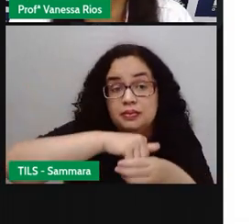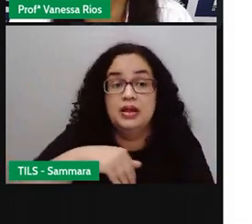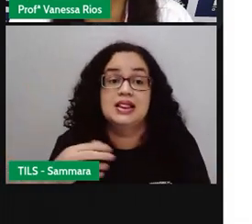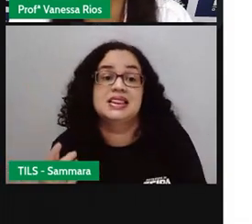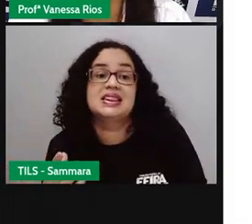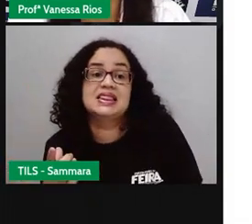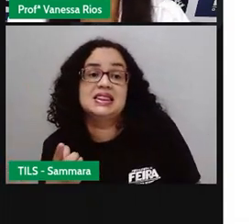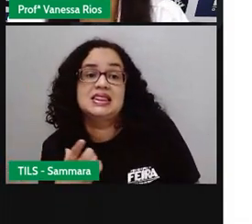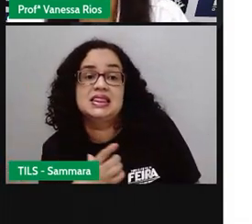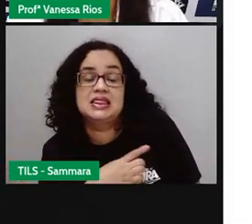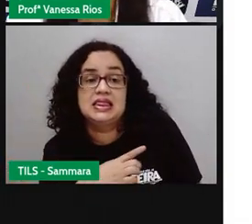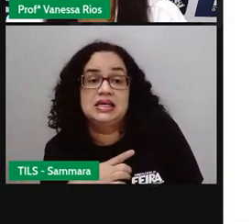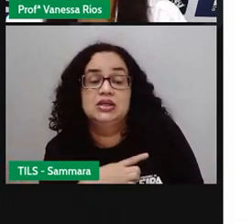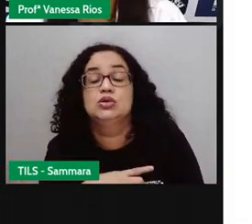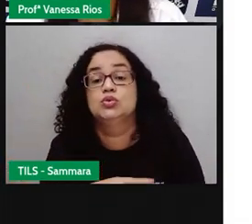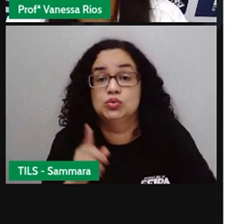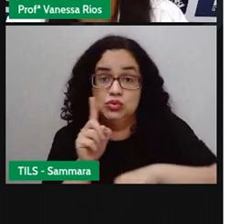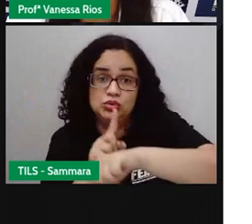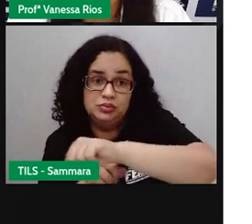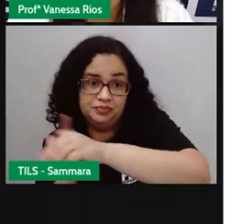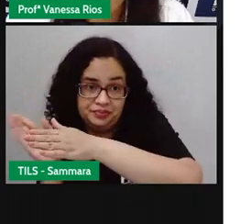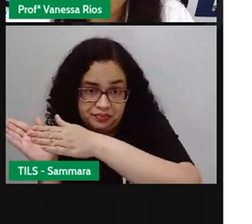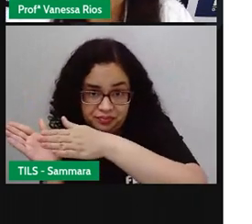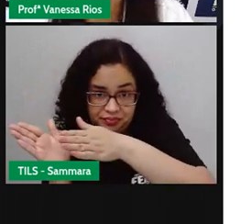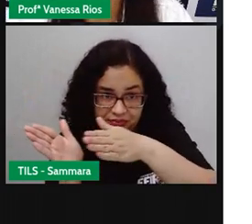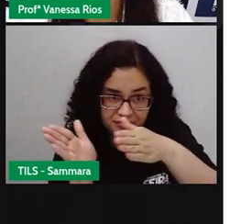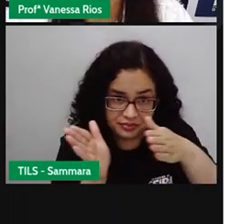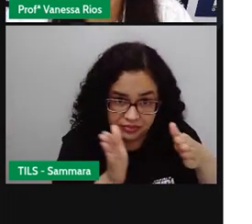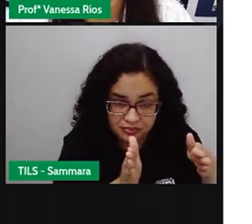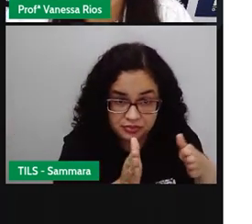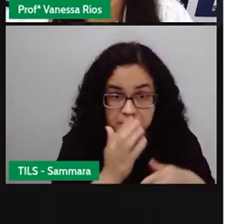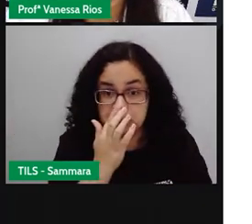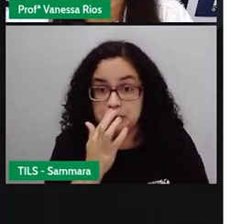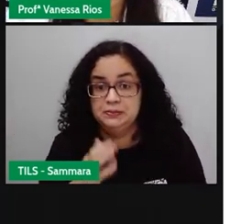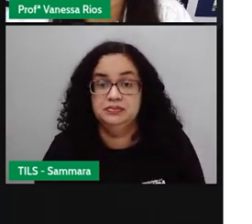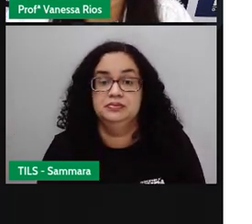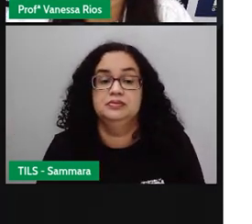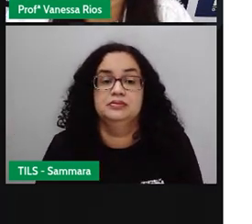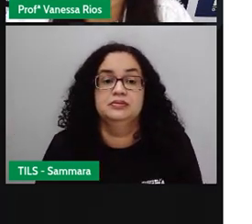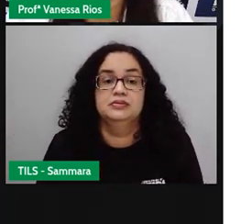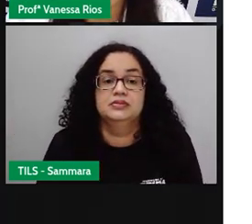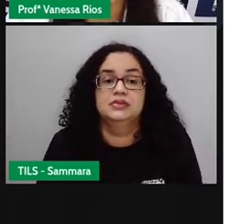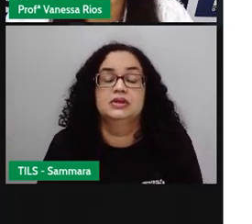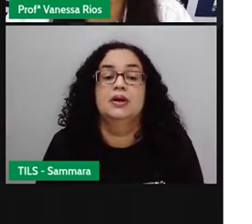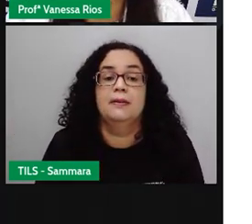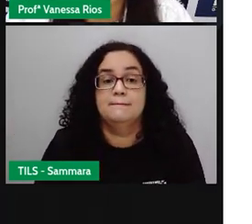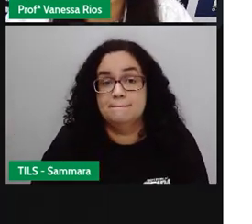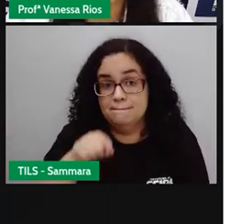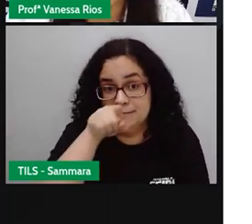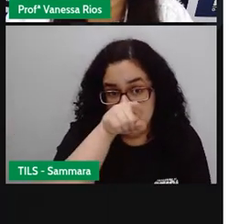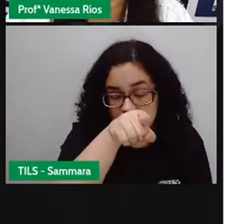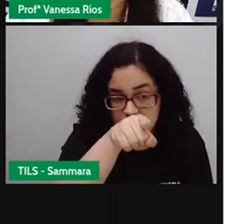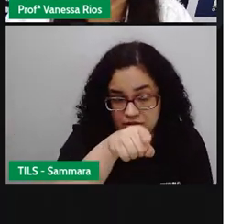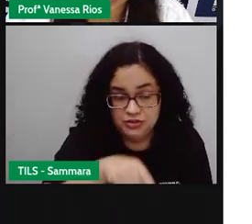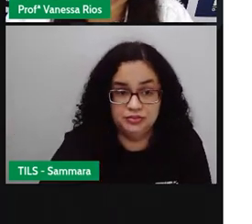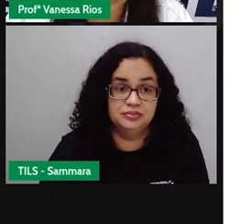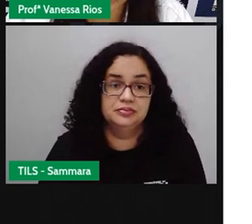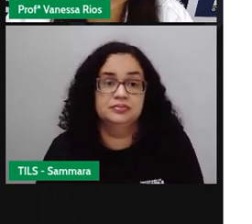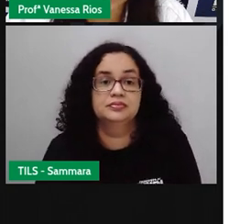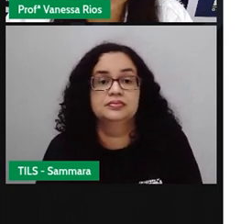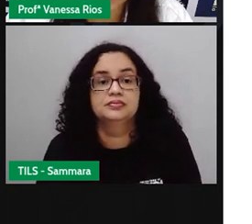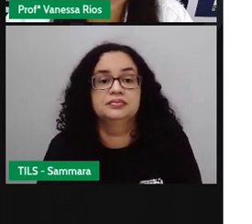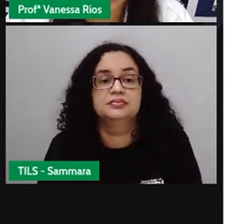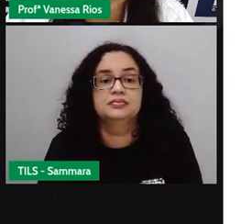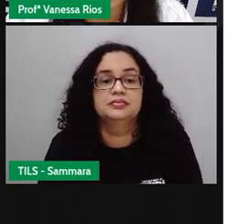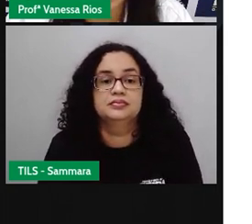existem aí os tempos. E aí o modo indicativo tem o pretérito perfeito,